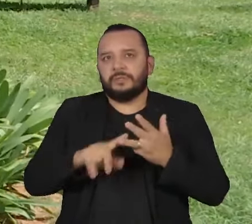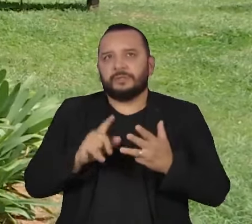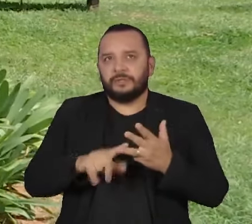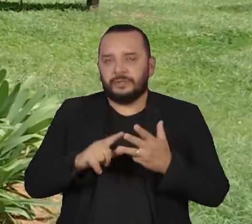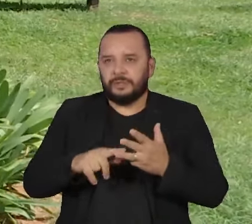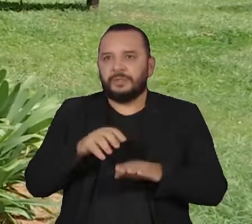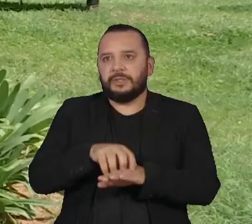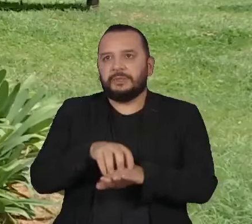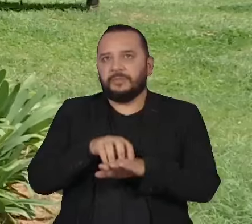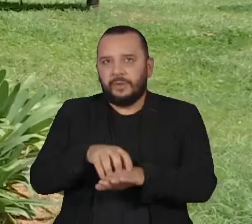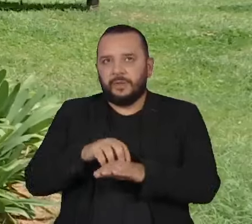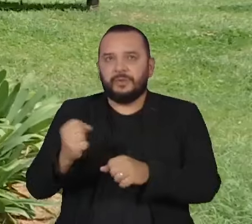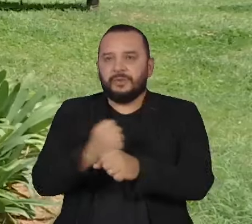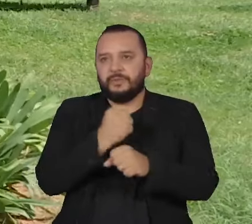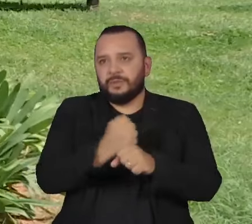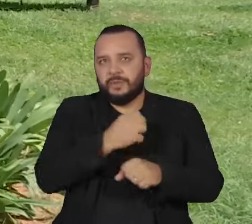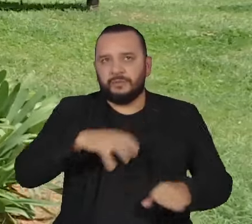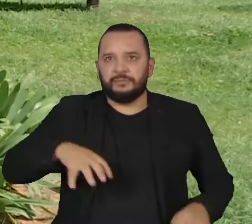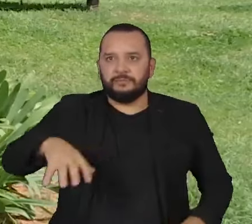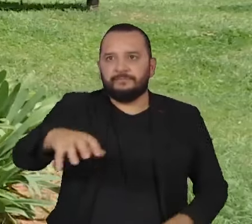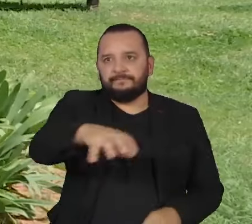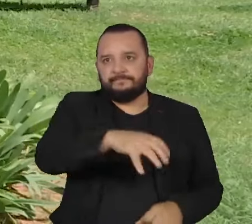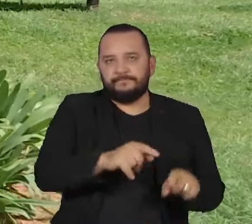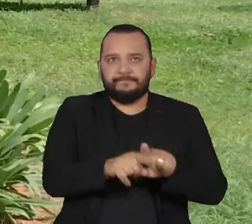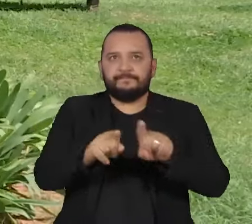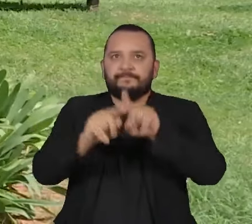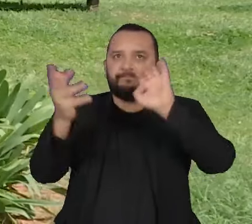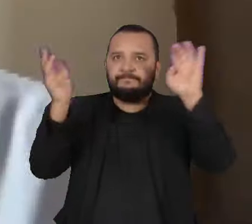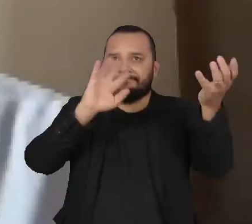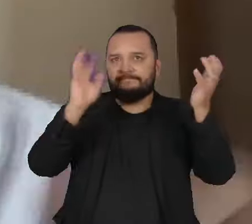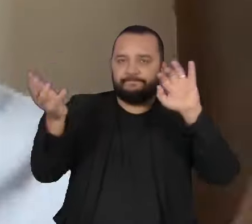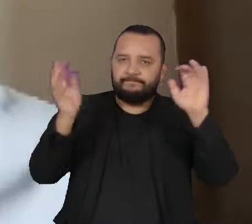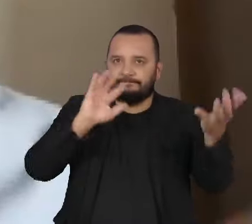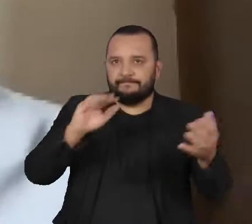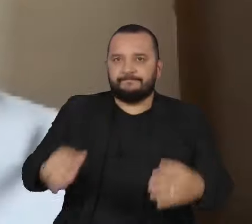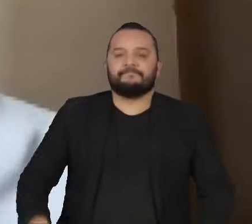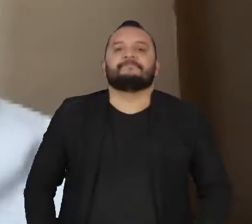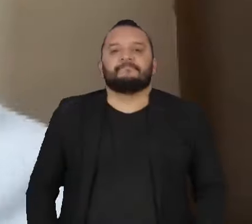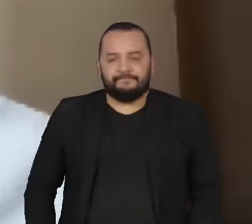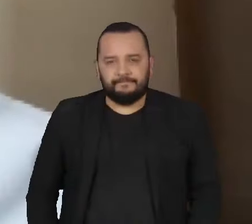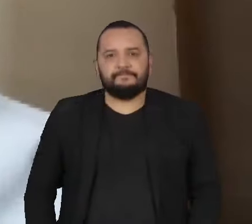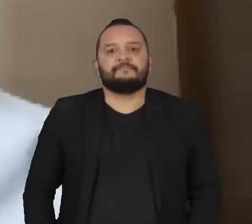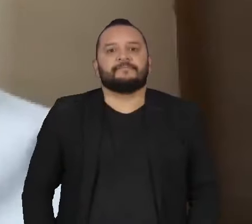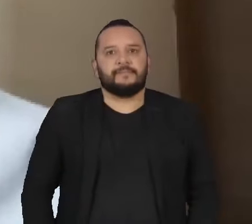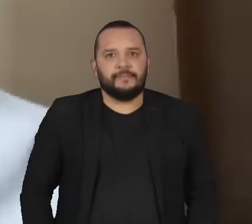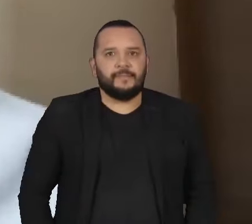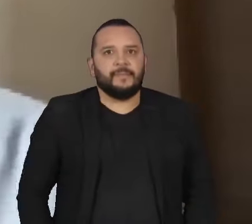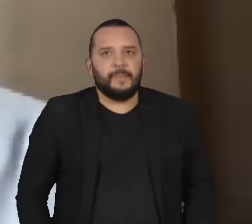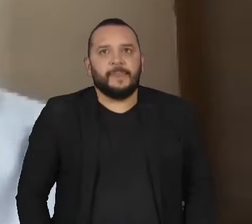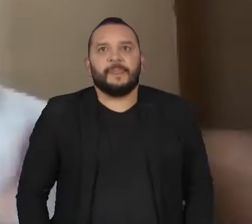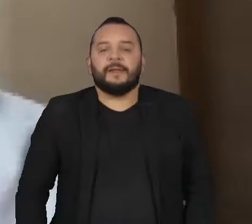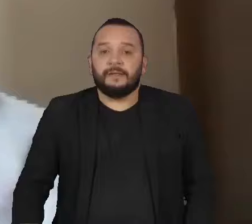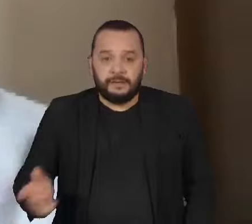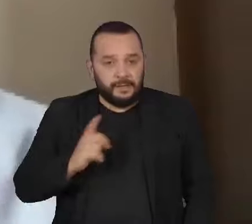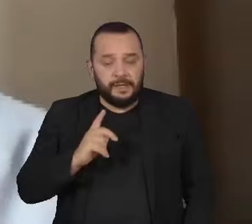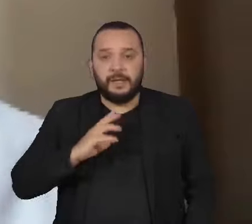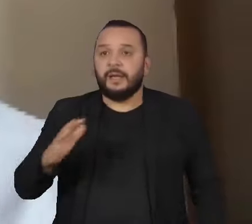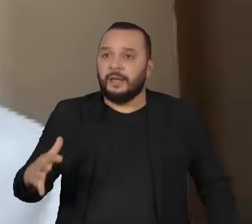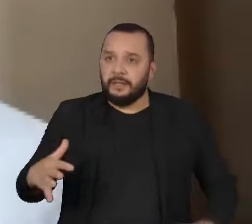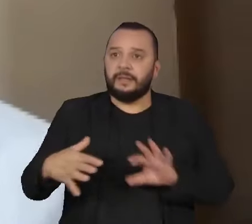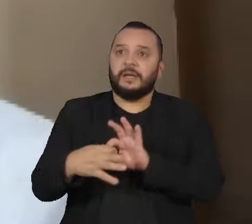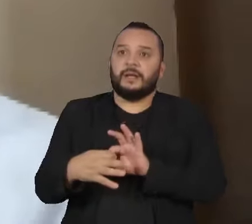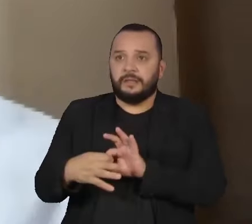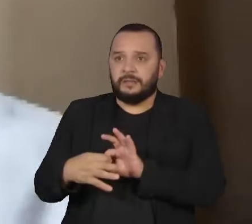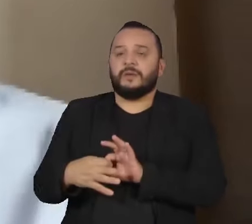transportes, infraestrutura urbana e mudanças climáticas. É essa integração que é a chave, que é o novo